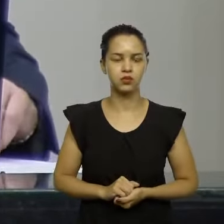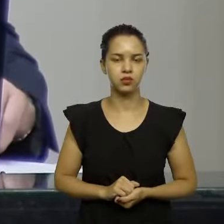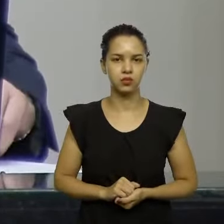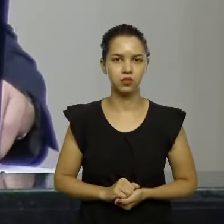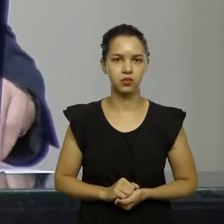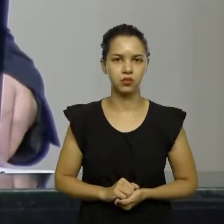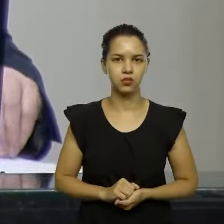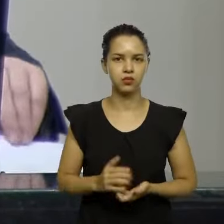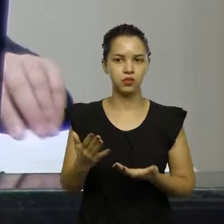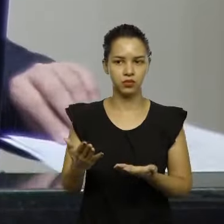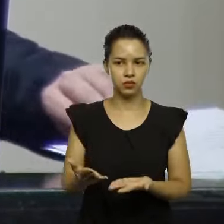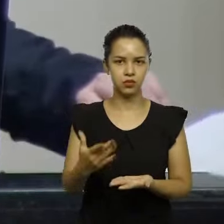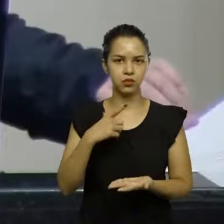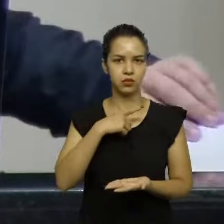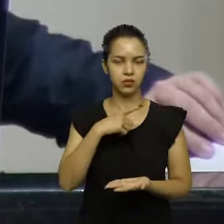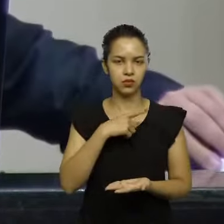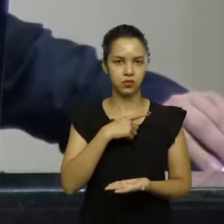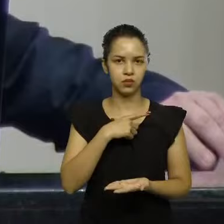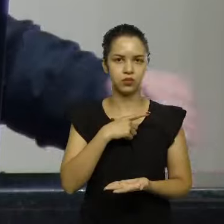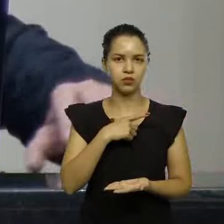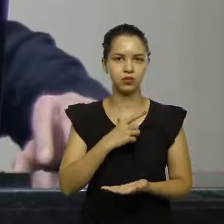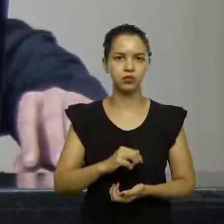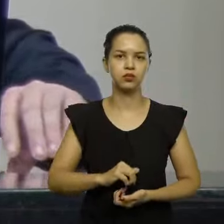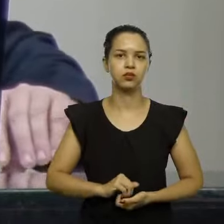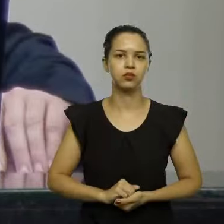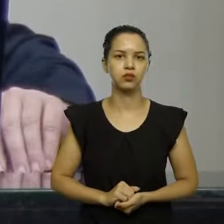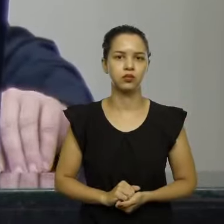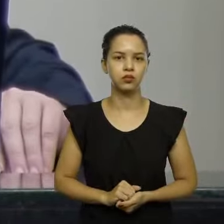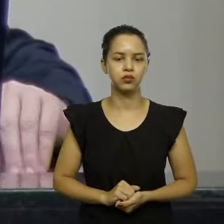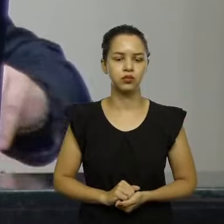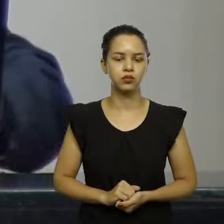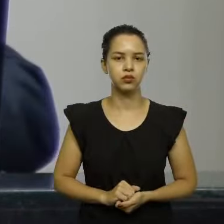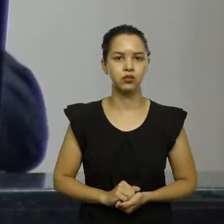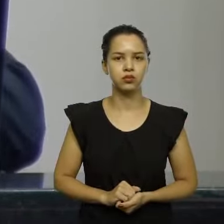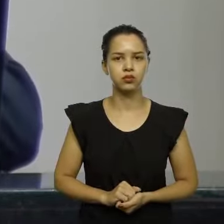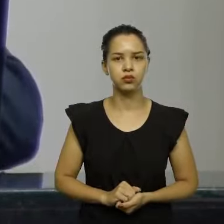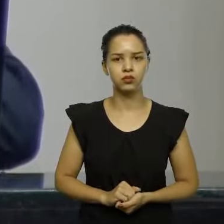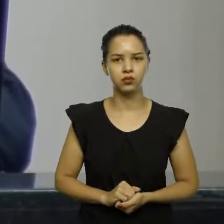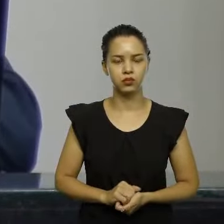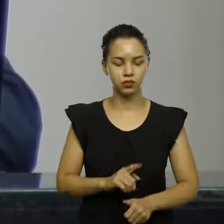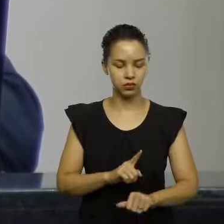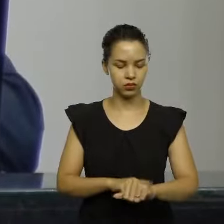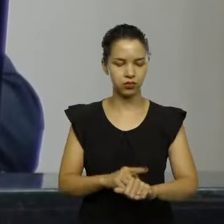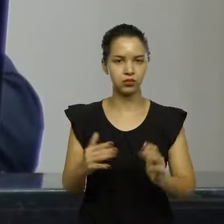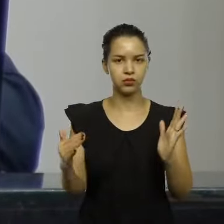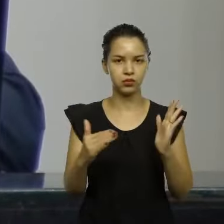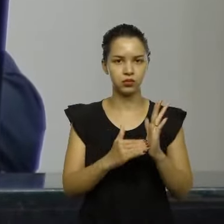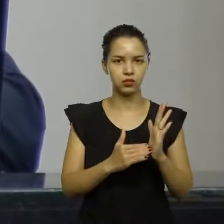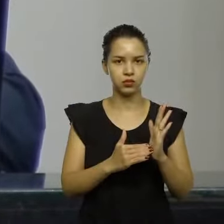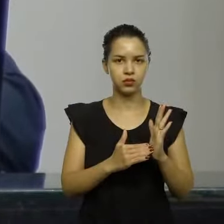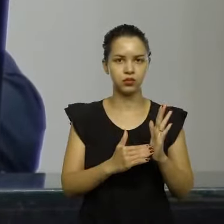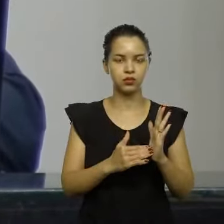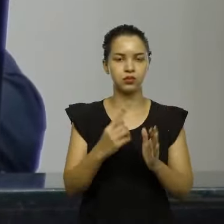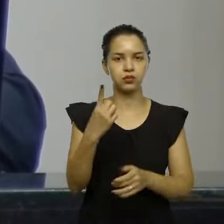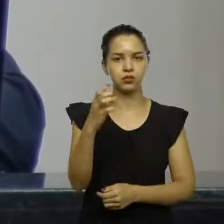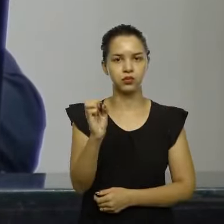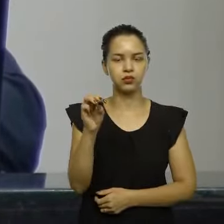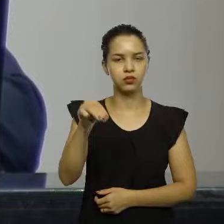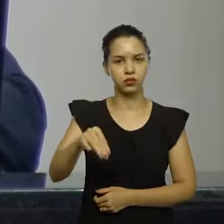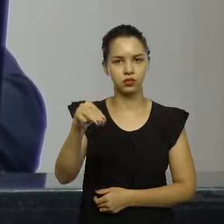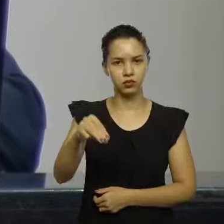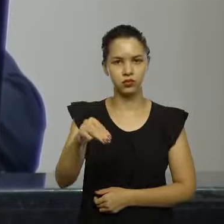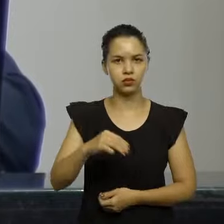vossa excelência, tenho tempo de até 10 minutos.